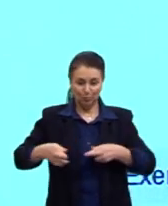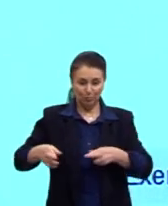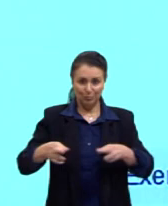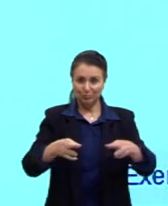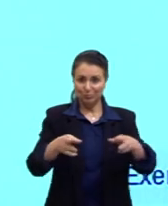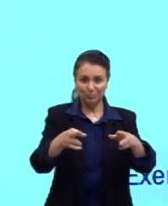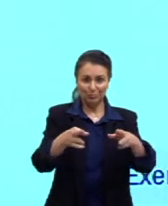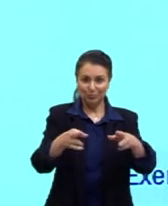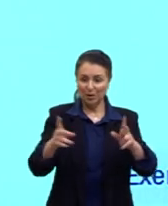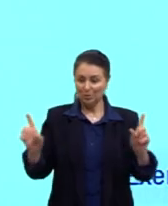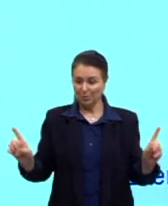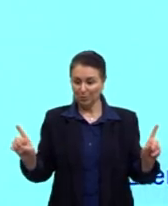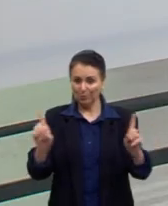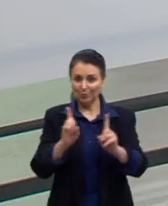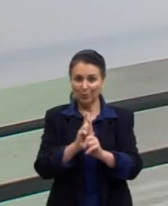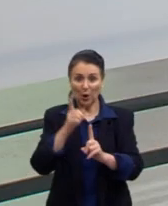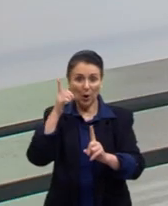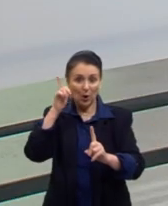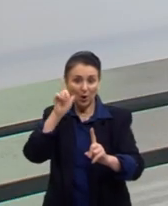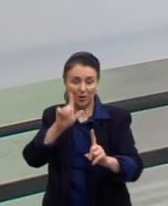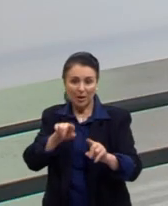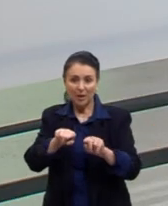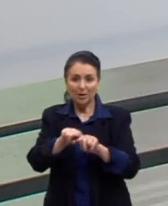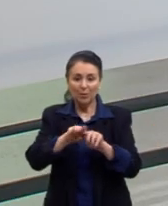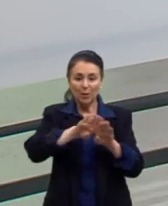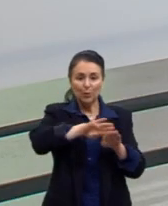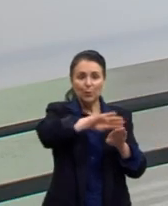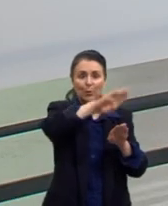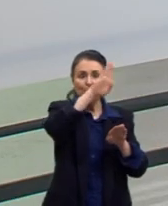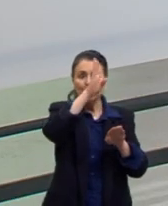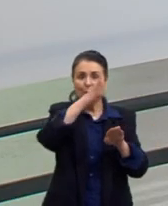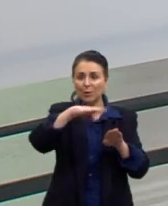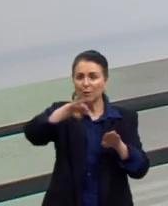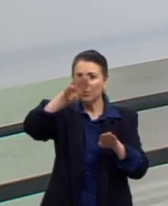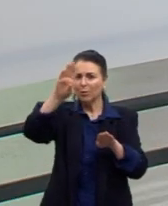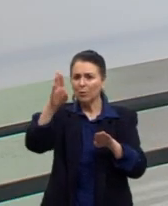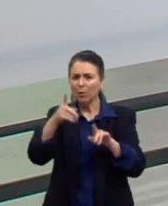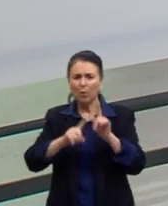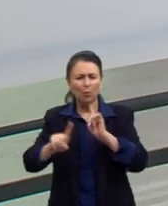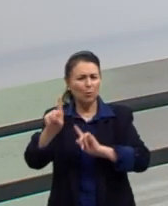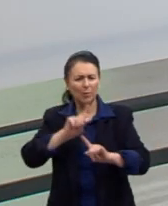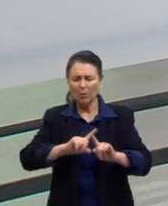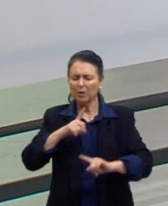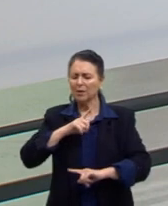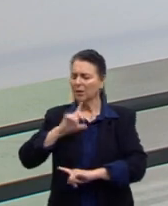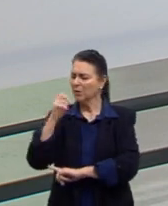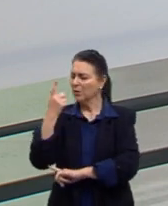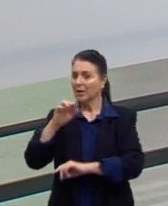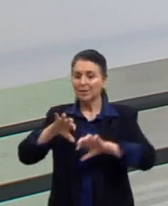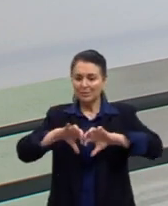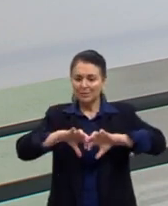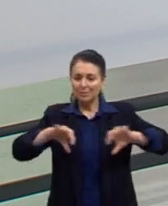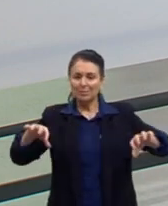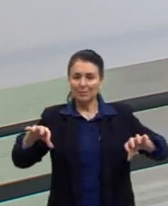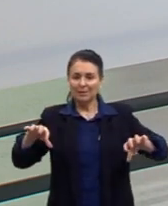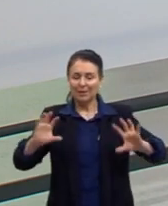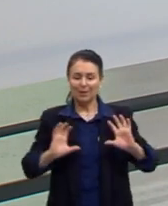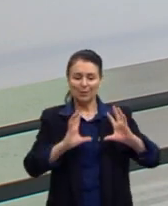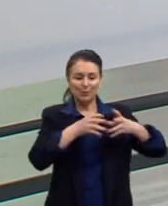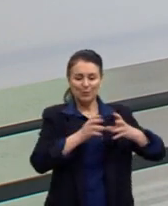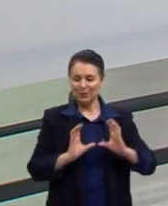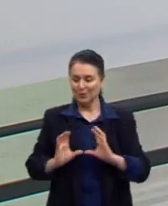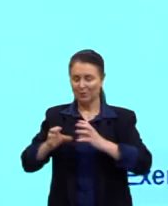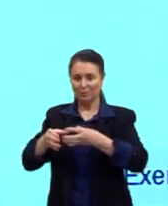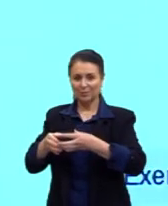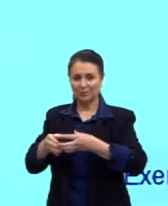vive ou o surgimento de uma cordilheira ou algo geograficamente que vai separar essa população. Então,